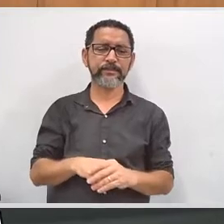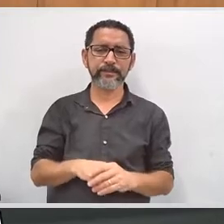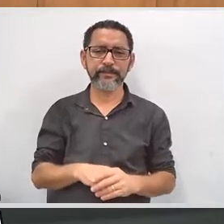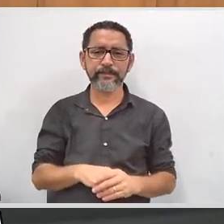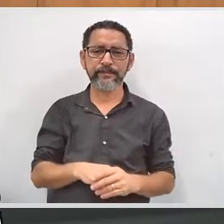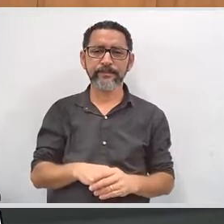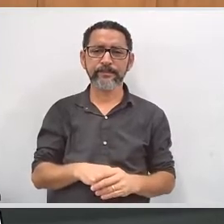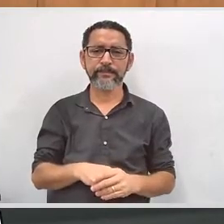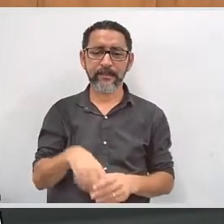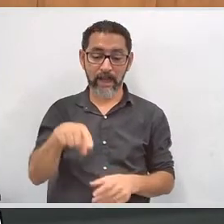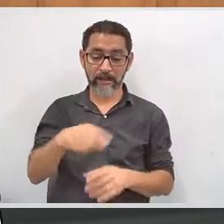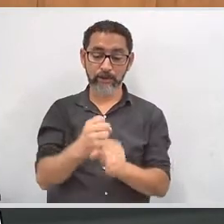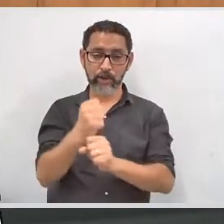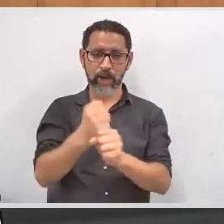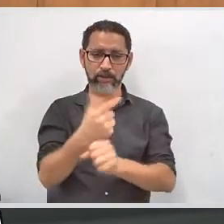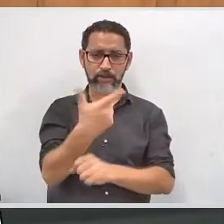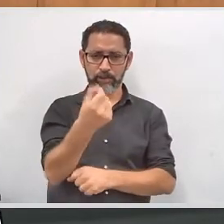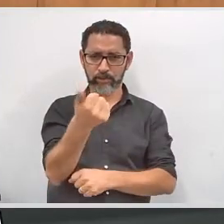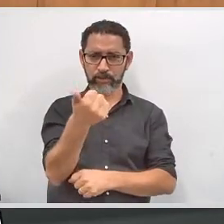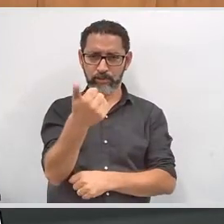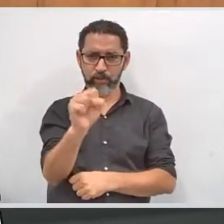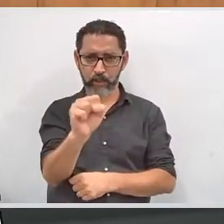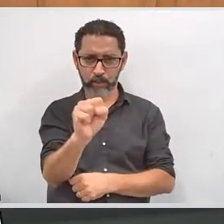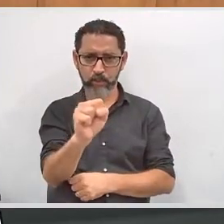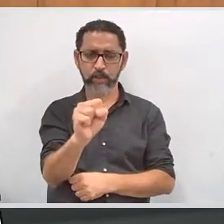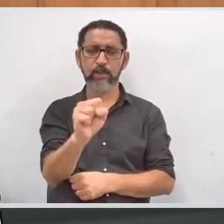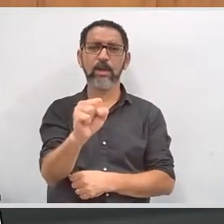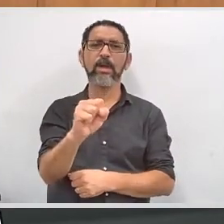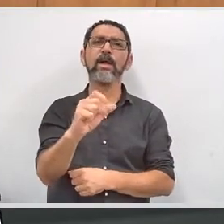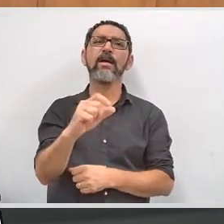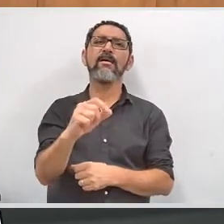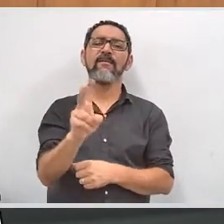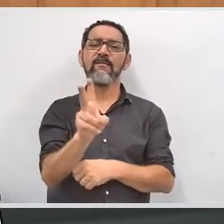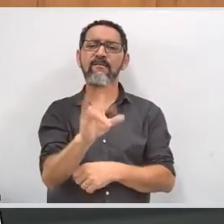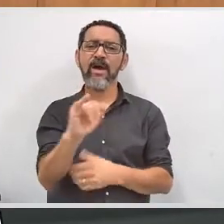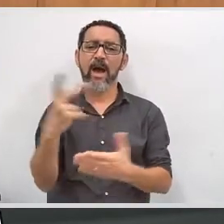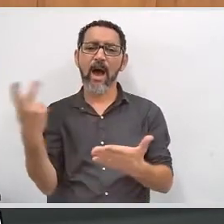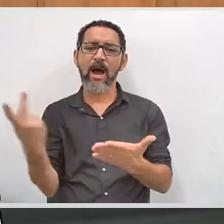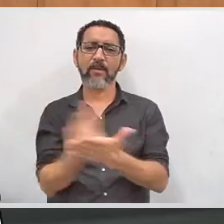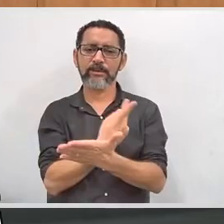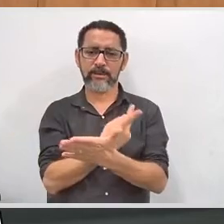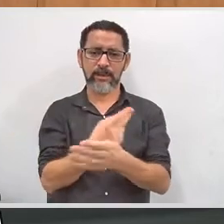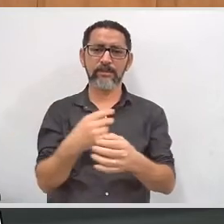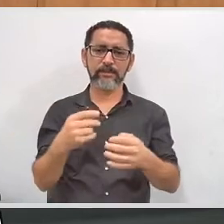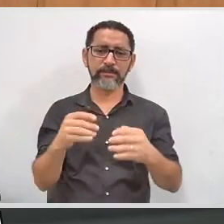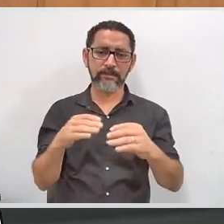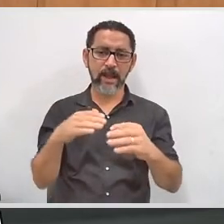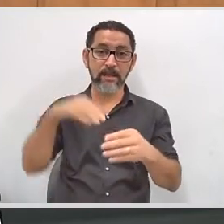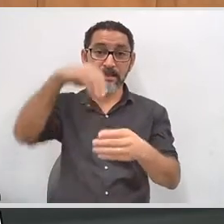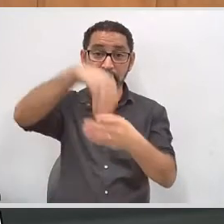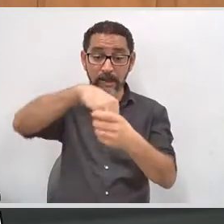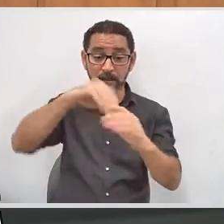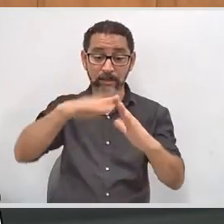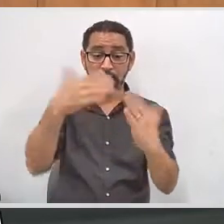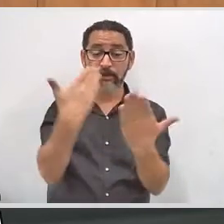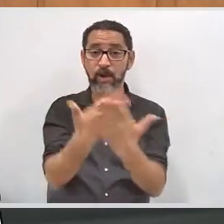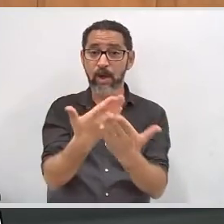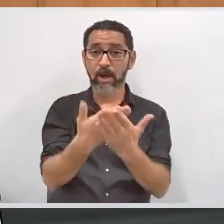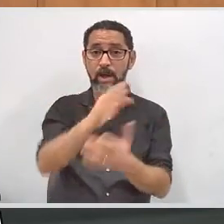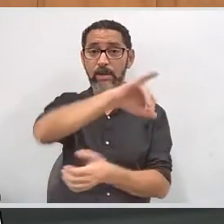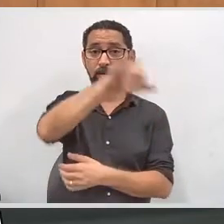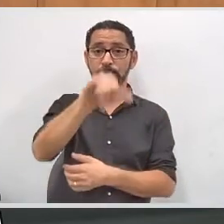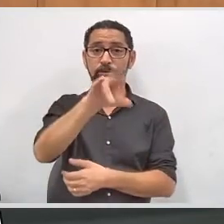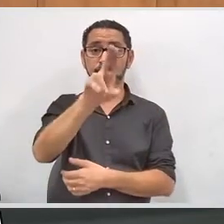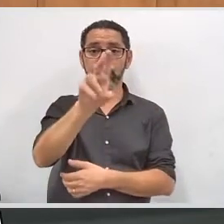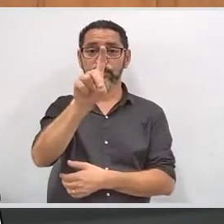seus objetivos. Esse ano, provavelmente, teremos um processo de capacitação através da escola judiciária do